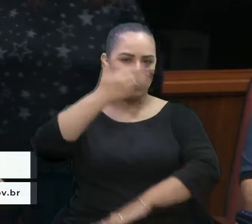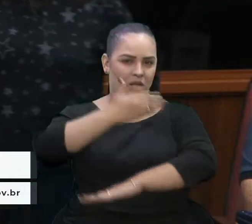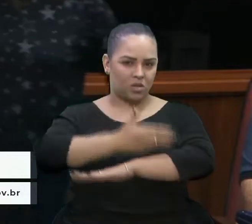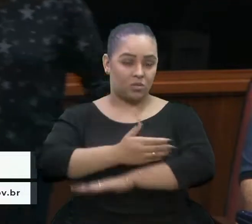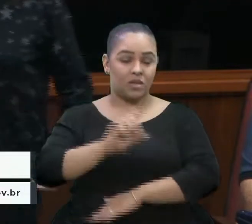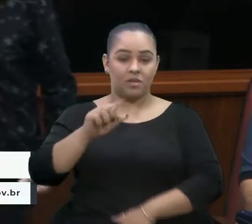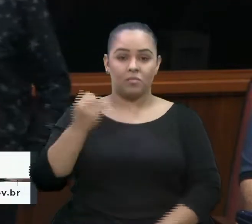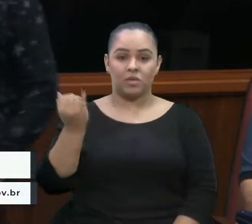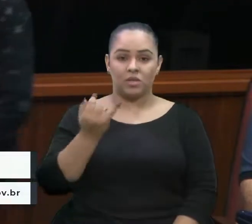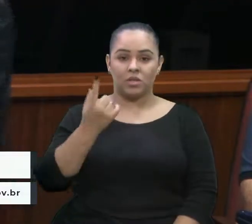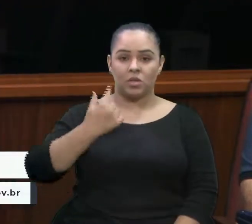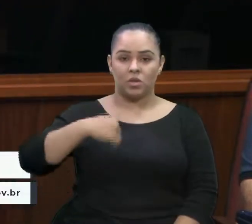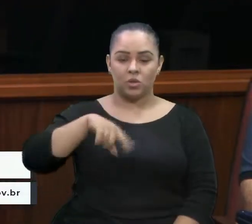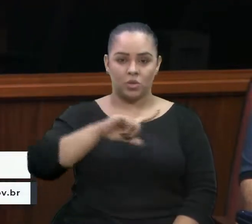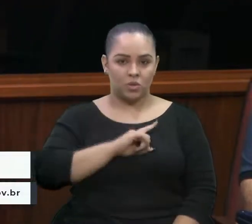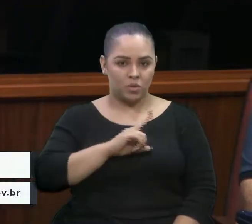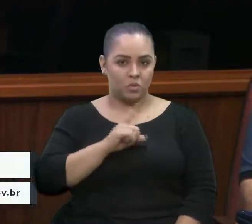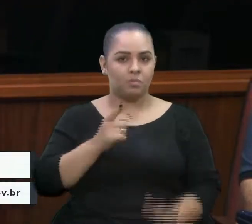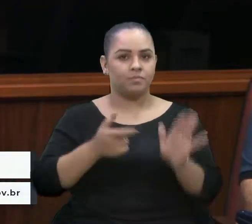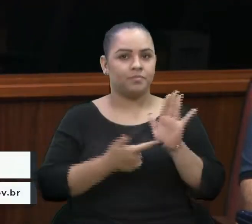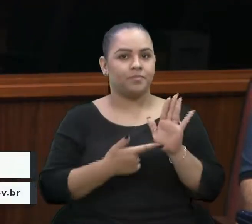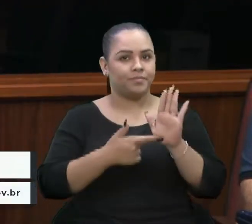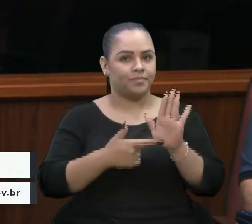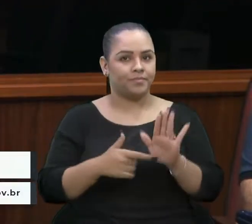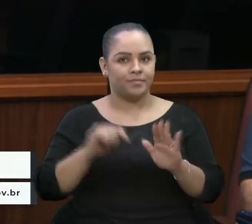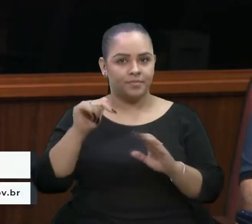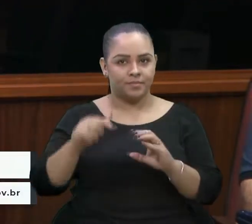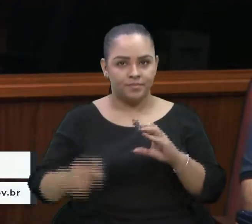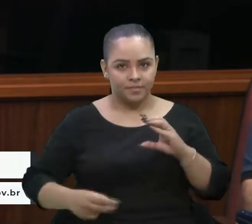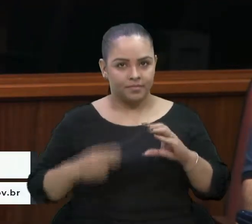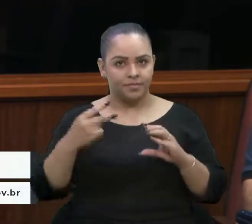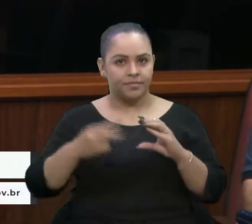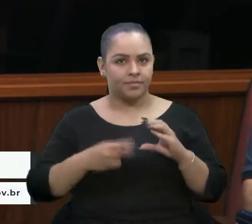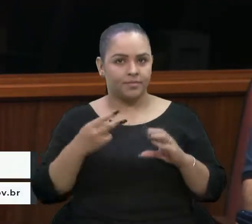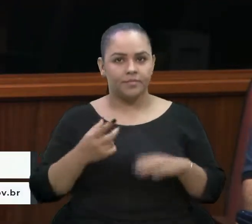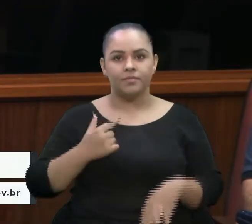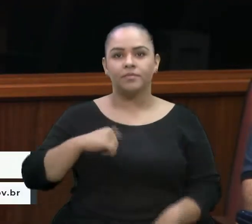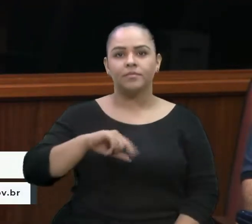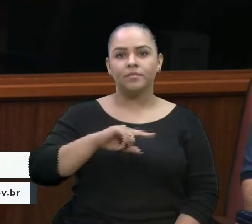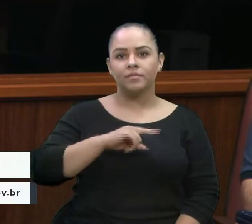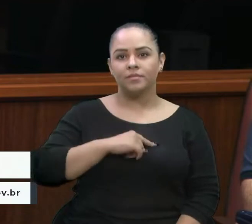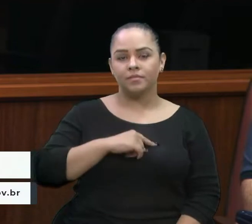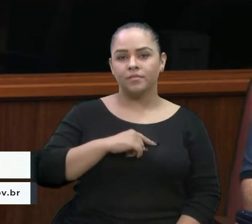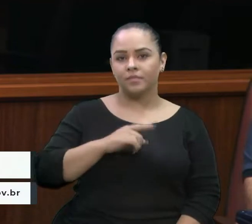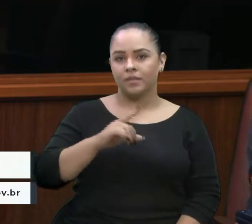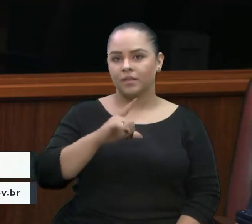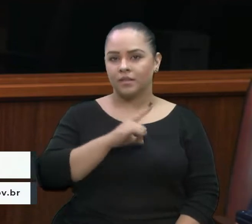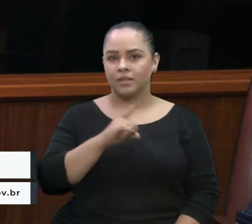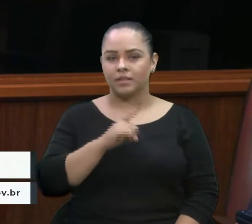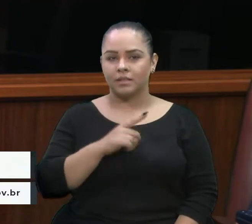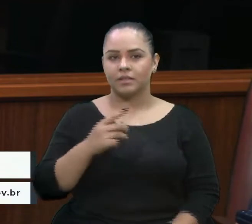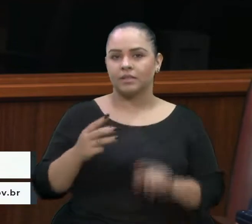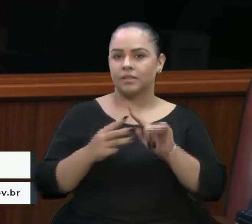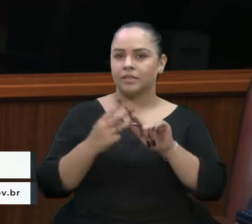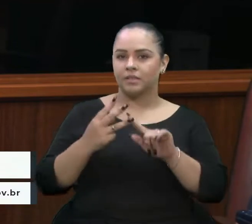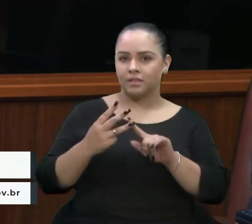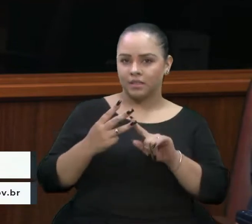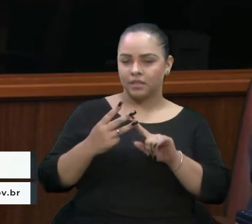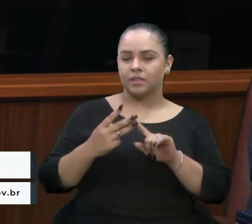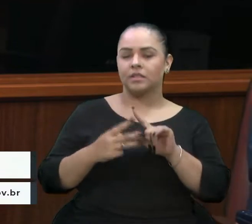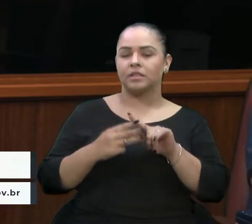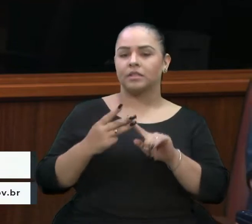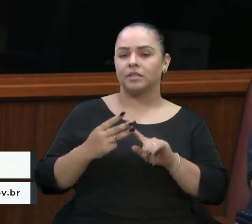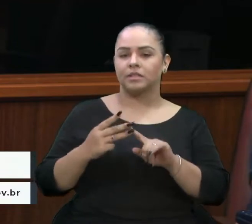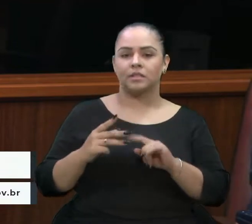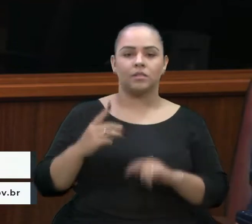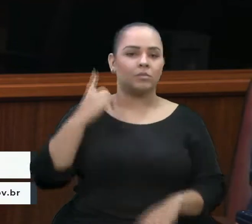é importante a gente trazer aqui para essa Casa Legislativa, que nós temos três deputados aqui da região,